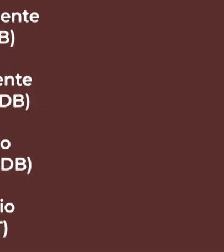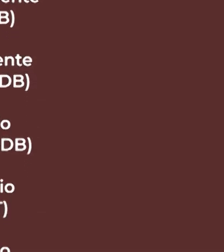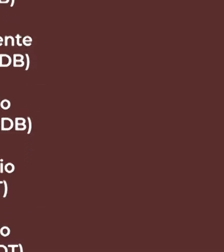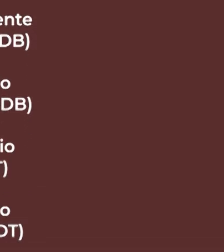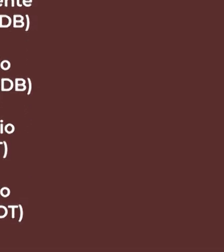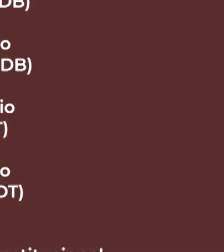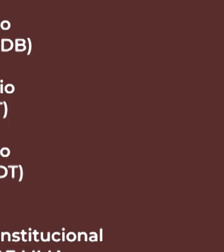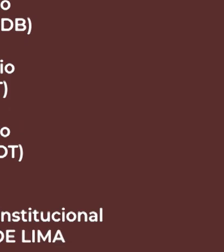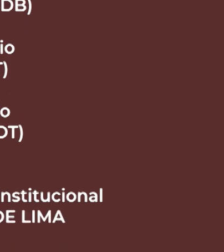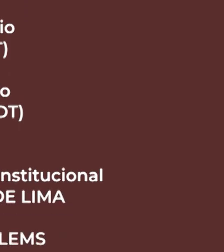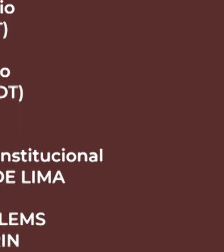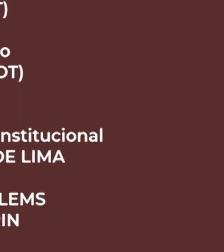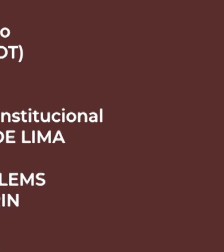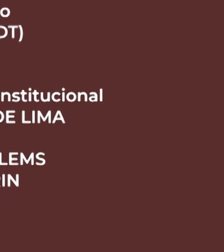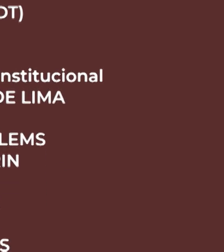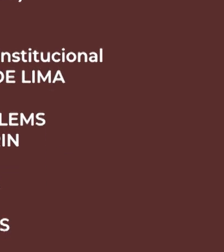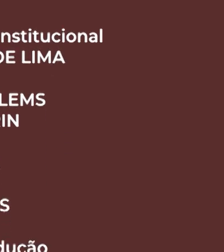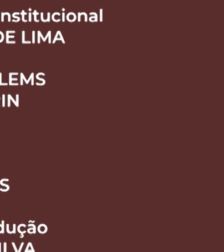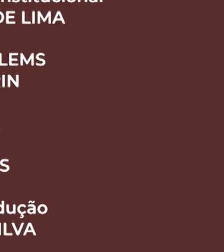Tchau. Tchau. Tchau.